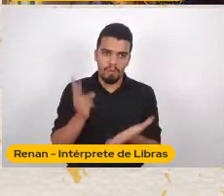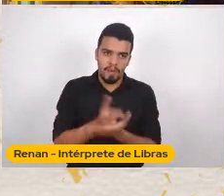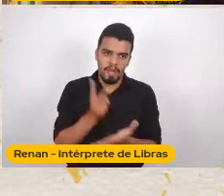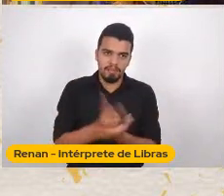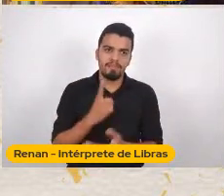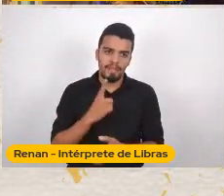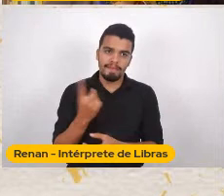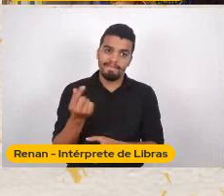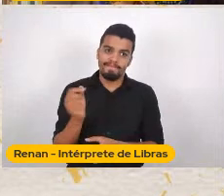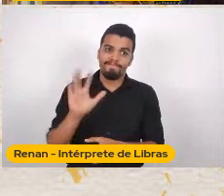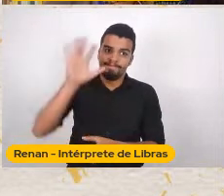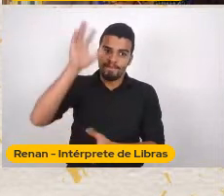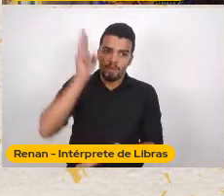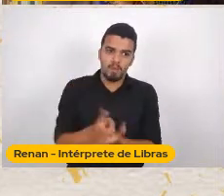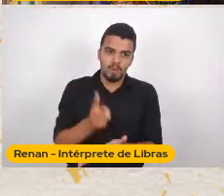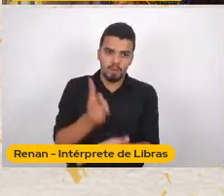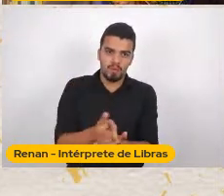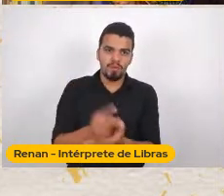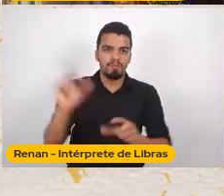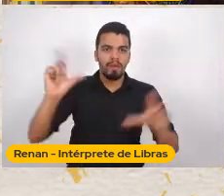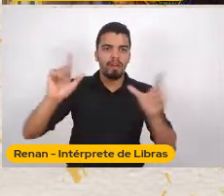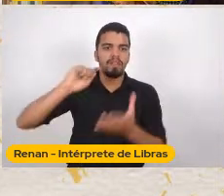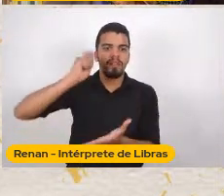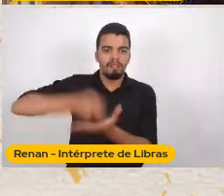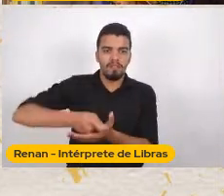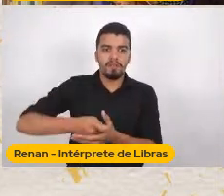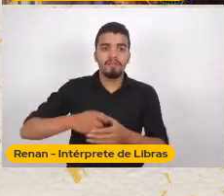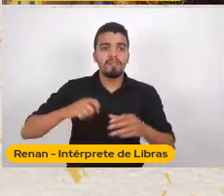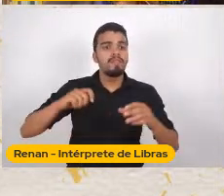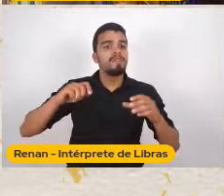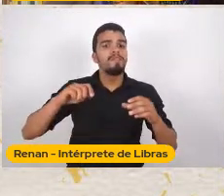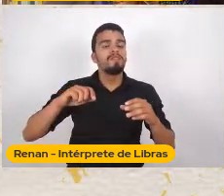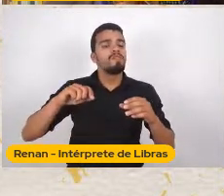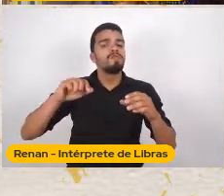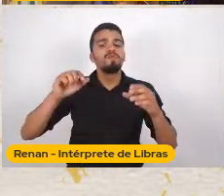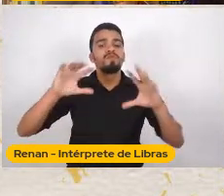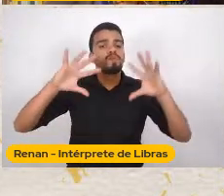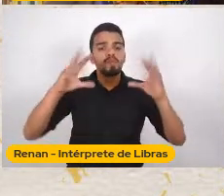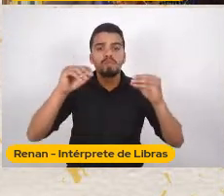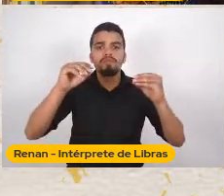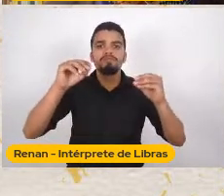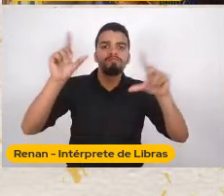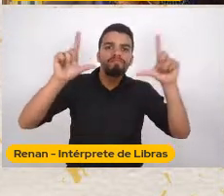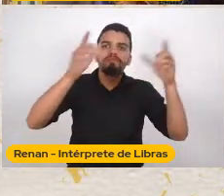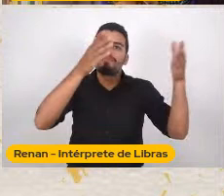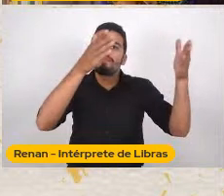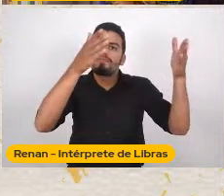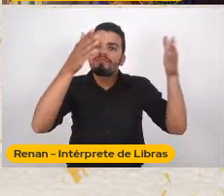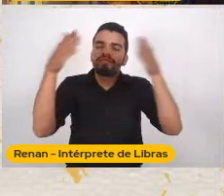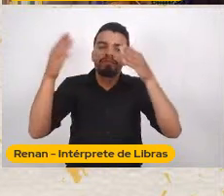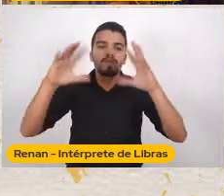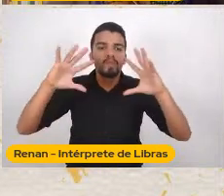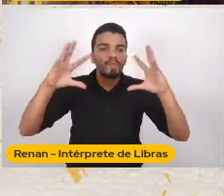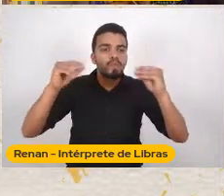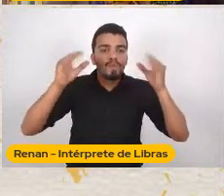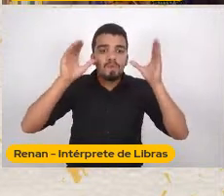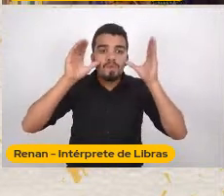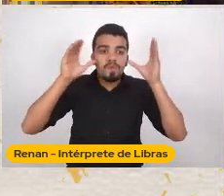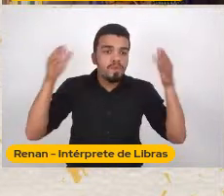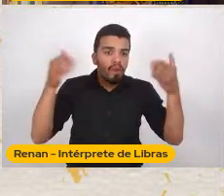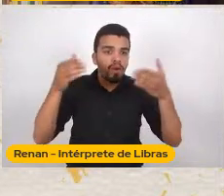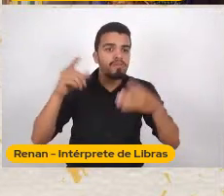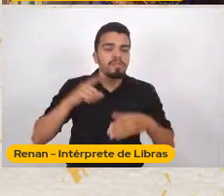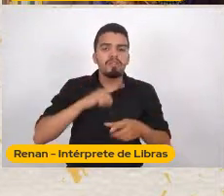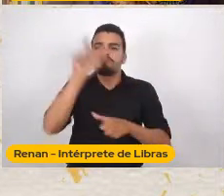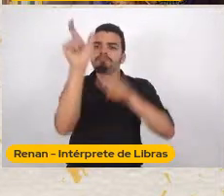ordem Do domínio Do corpo do outro Todos baseados Numa sobrevivência A partir Da destruição Do outro